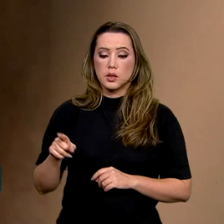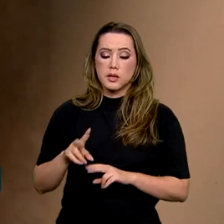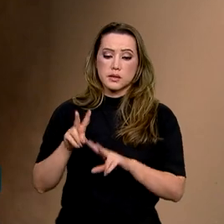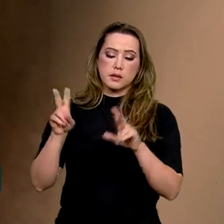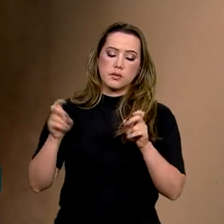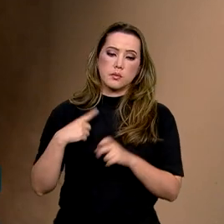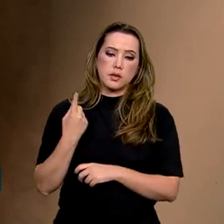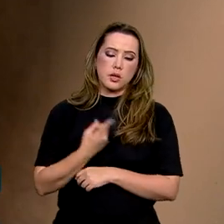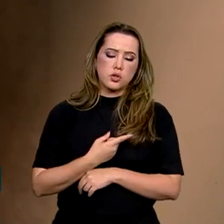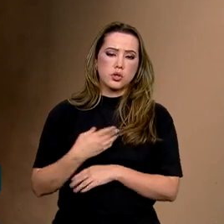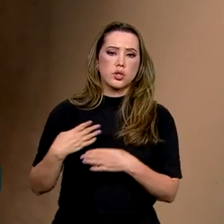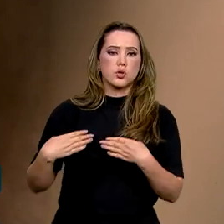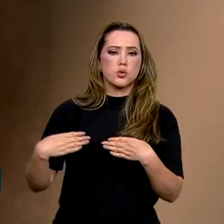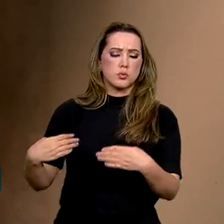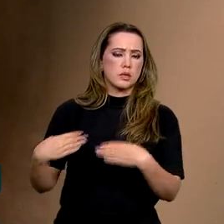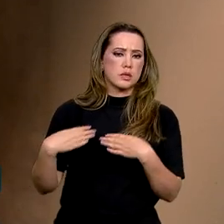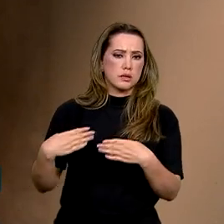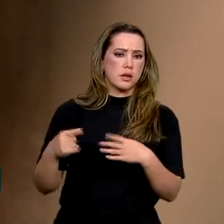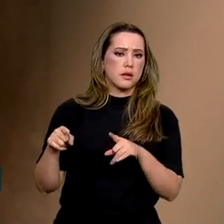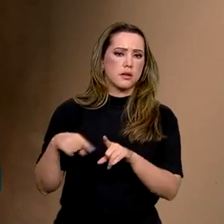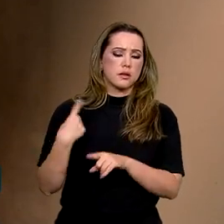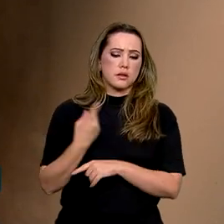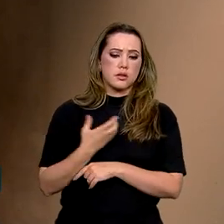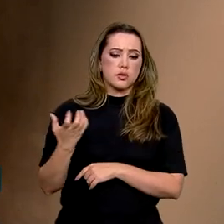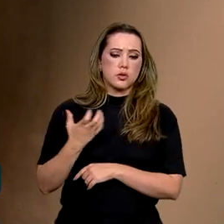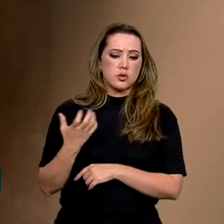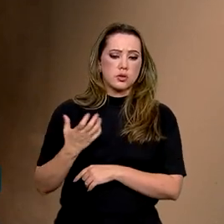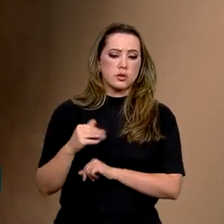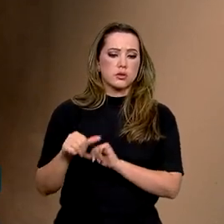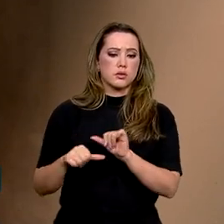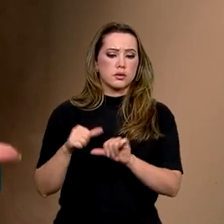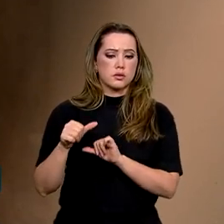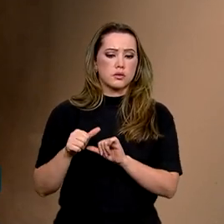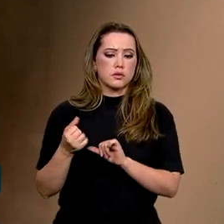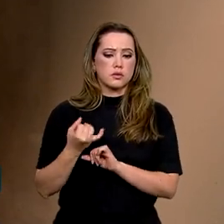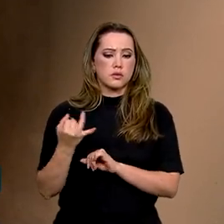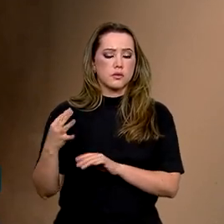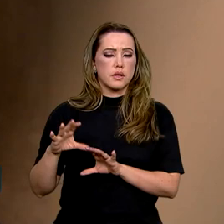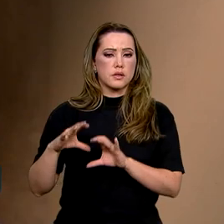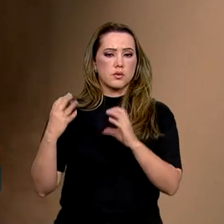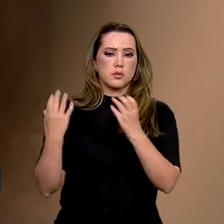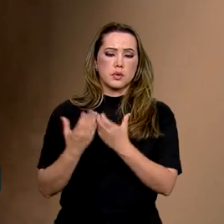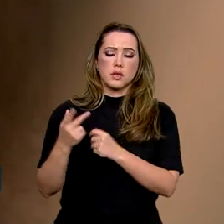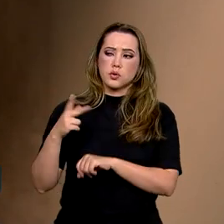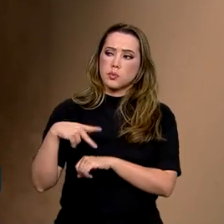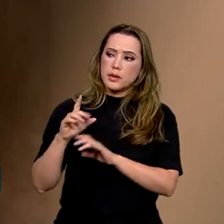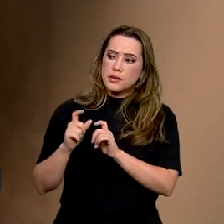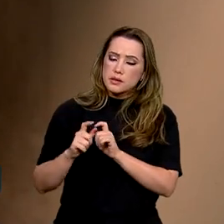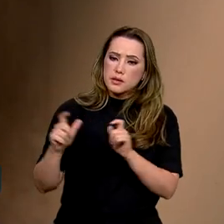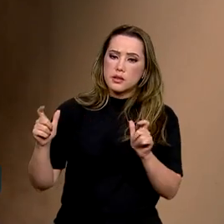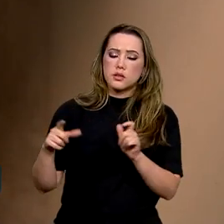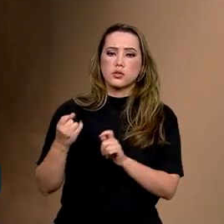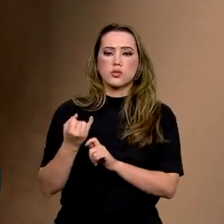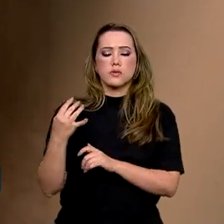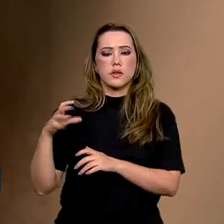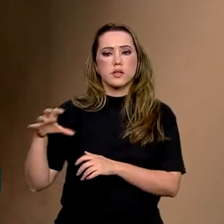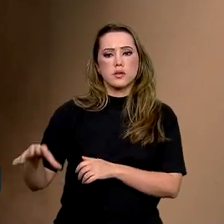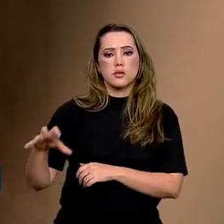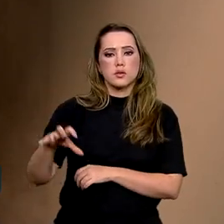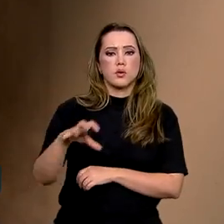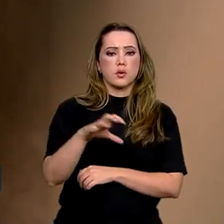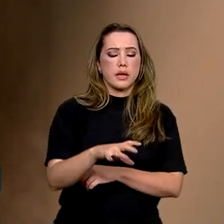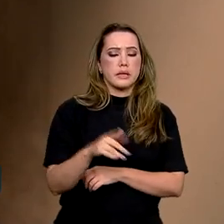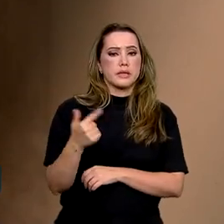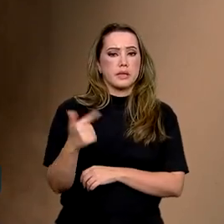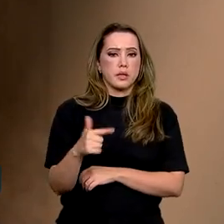no Ministério, a gente está indo muito na ponta, a gente está querendo fazer isso, gente está vendo em várias comunidades. O país é enorme e tem várias comunidades que não